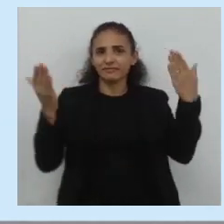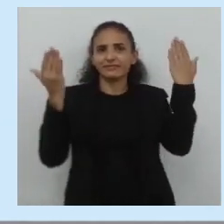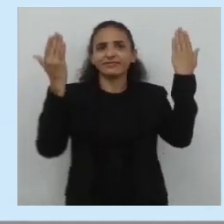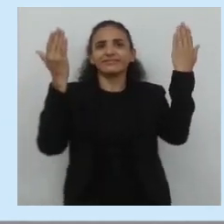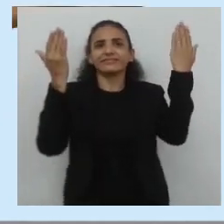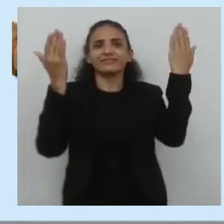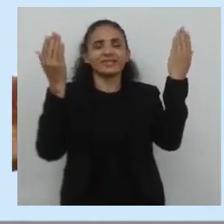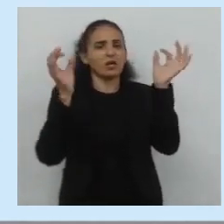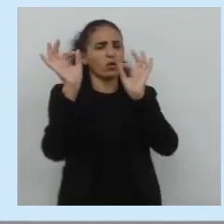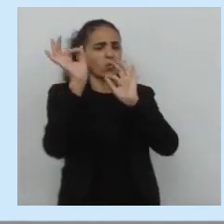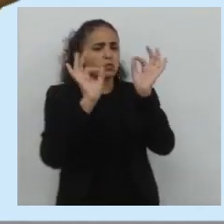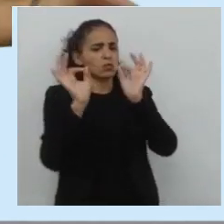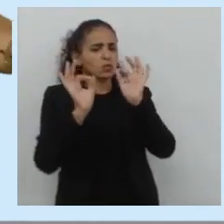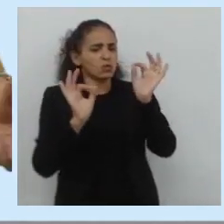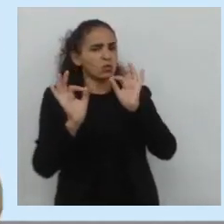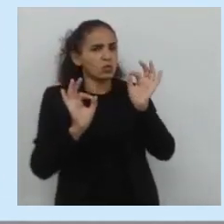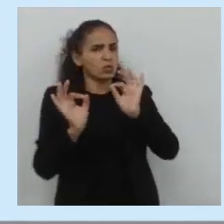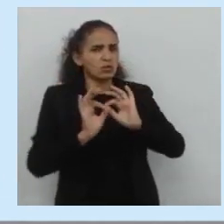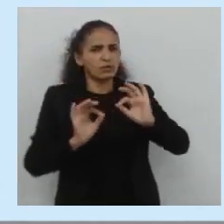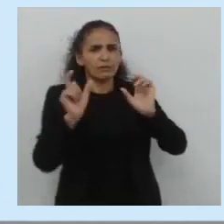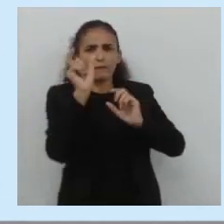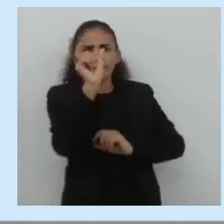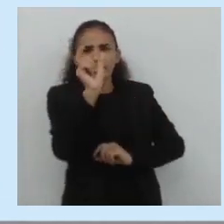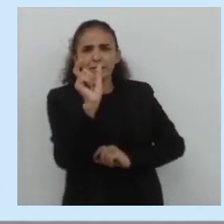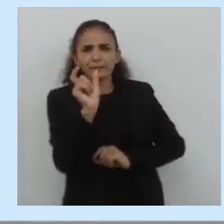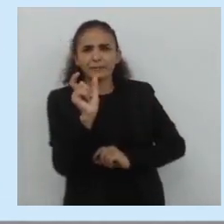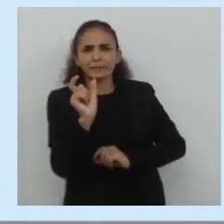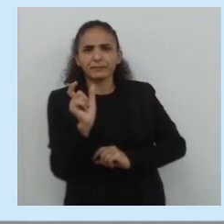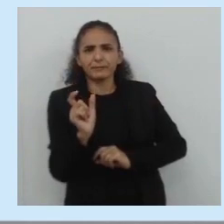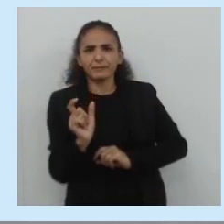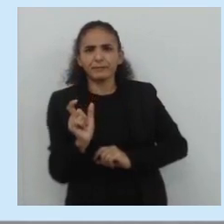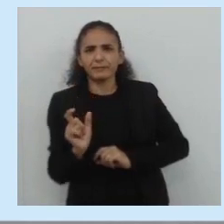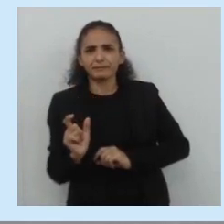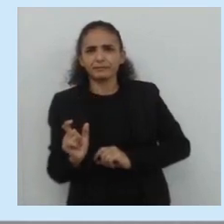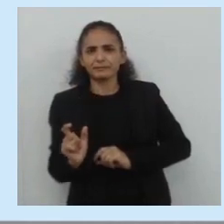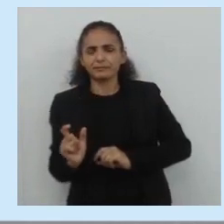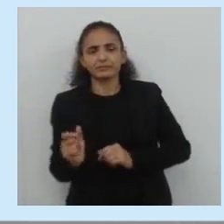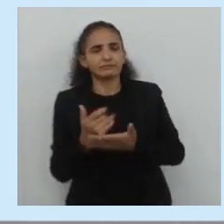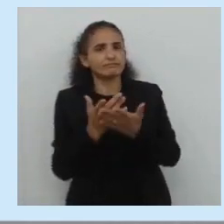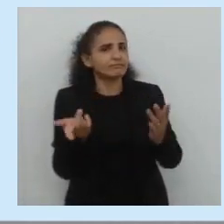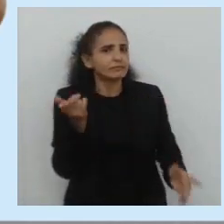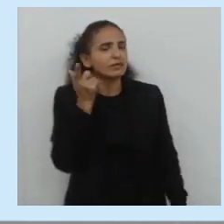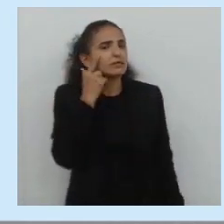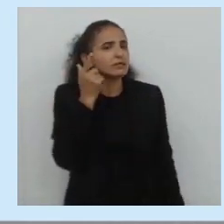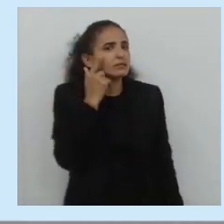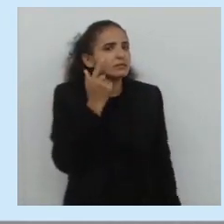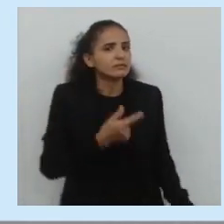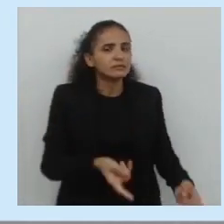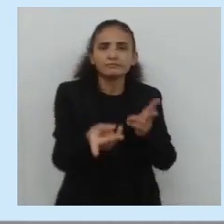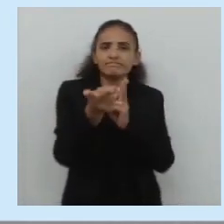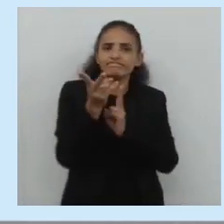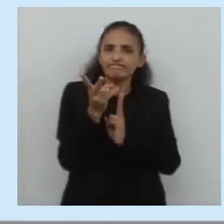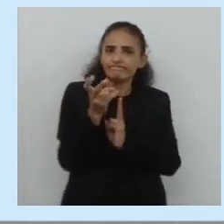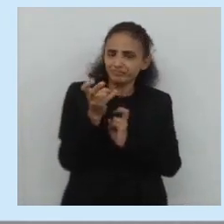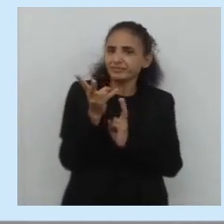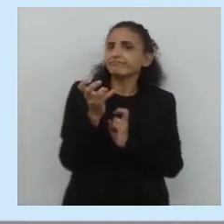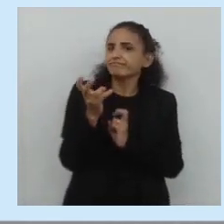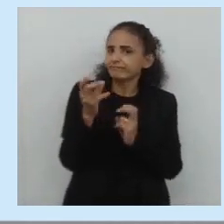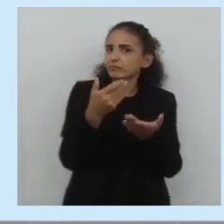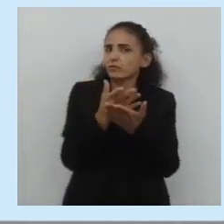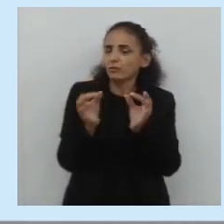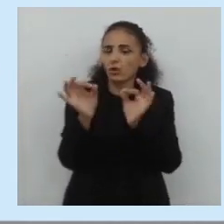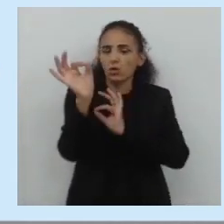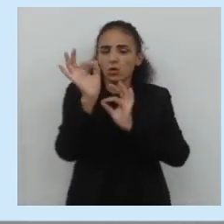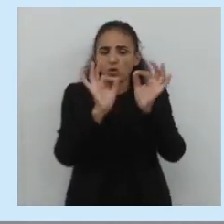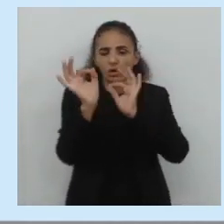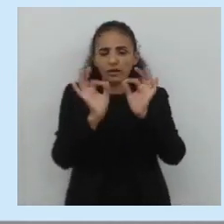o título, ele está prendendo, amarrando todas as palavras. Então, veja, e já dá para perceber que está se